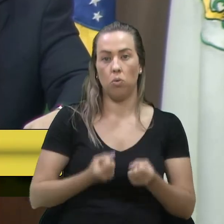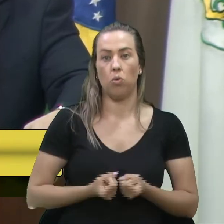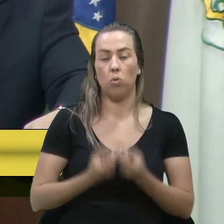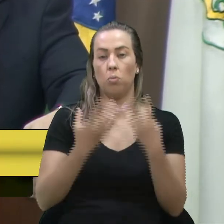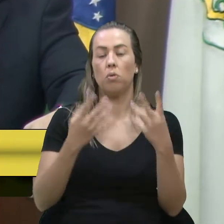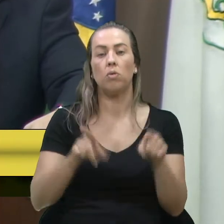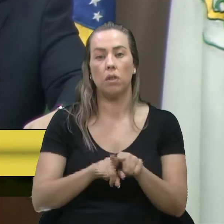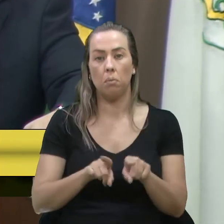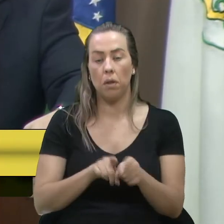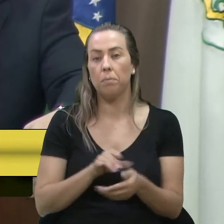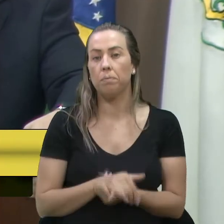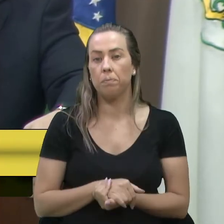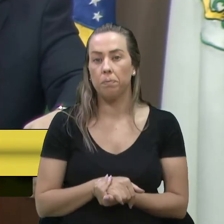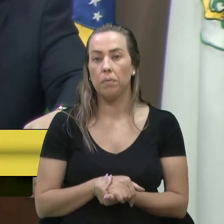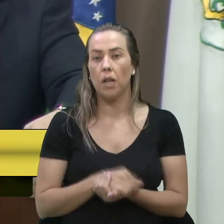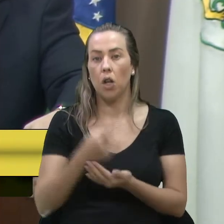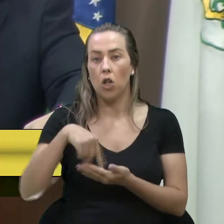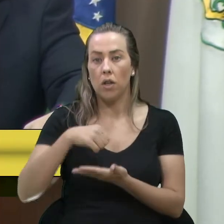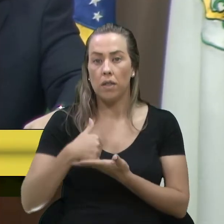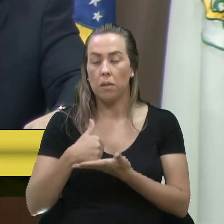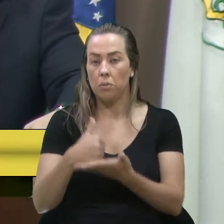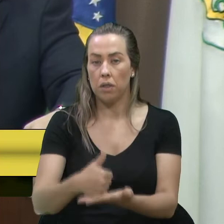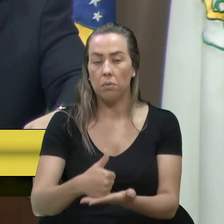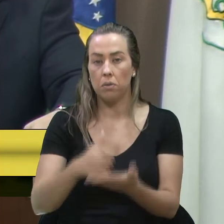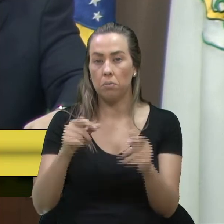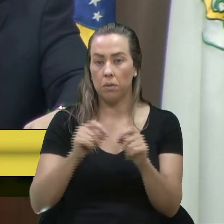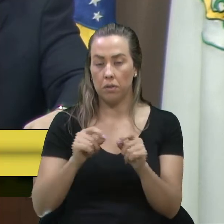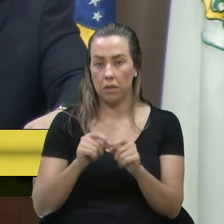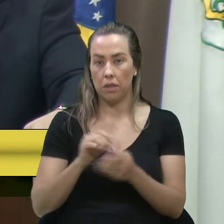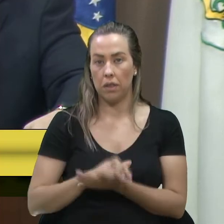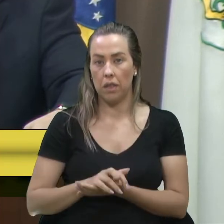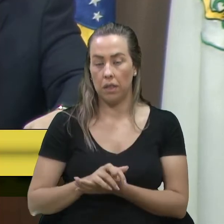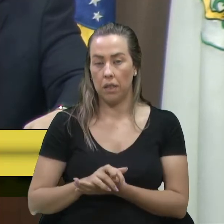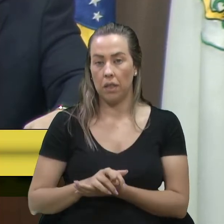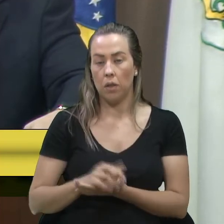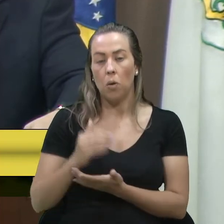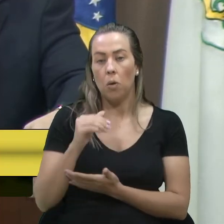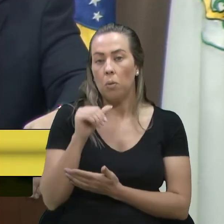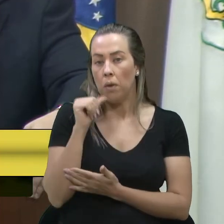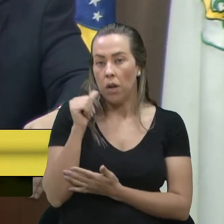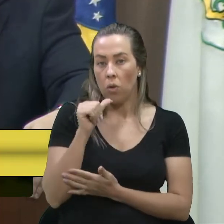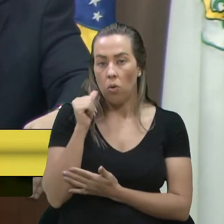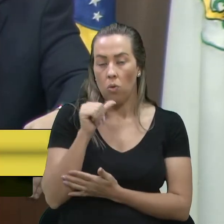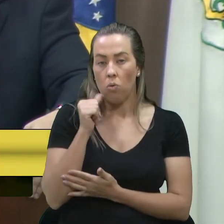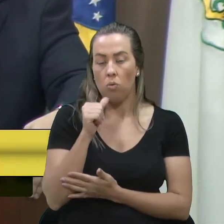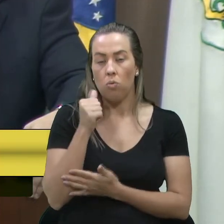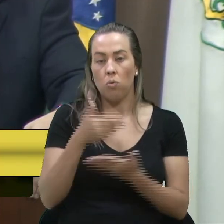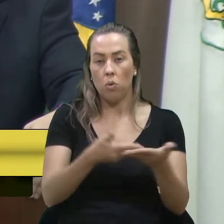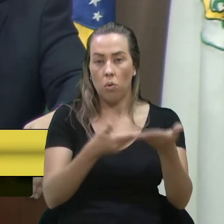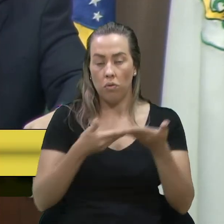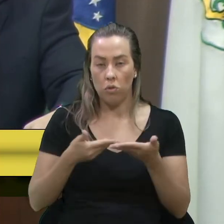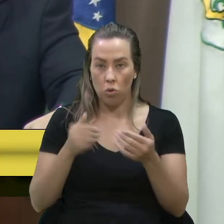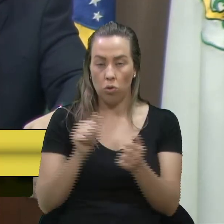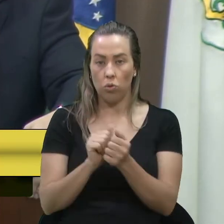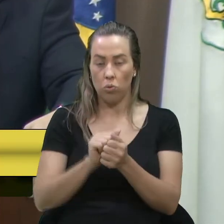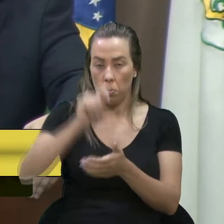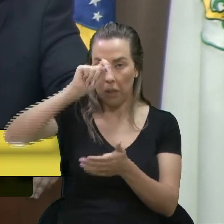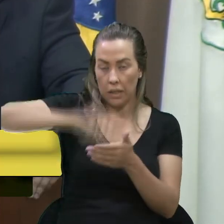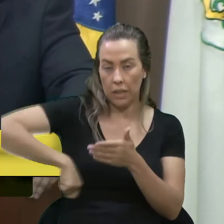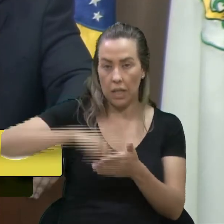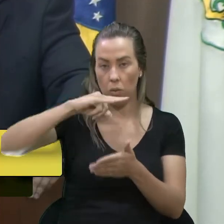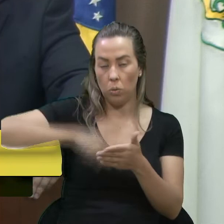mostramos o que a gente se apoiou para fazer. O vereador Marcon, que nos convidou para assinar junto com ele,